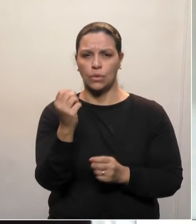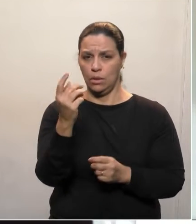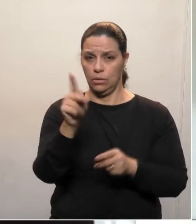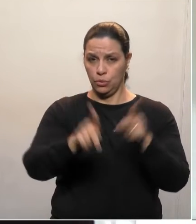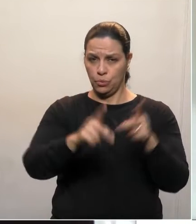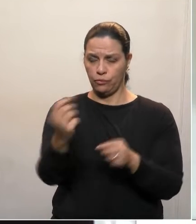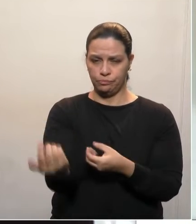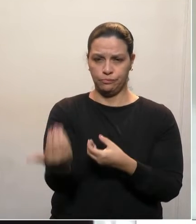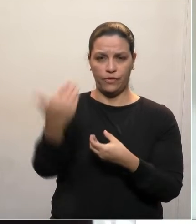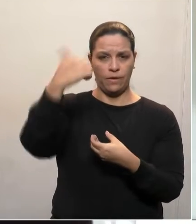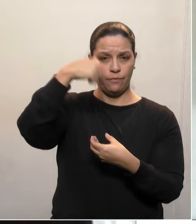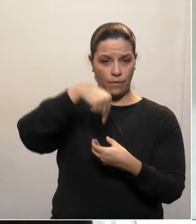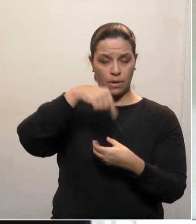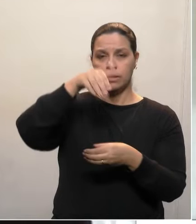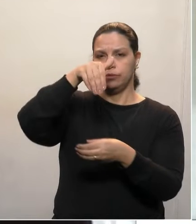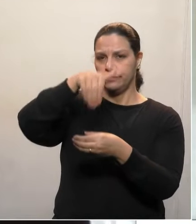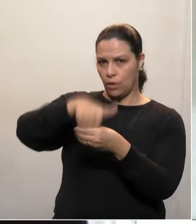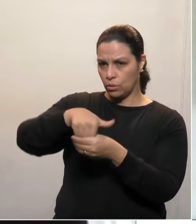votar.